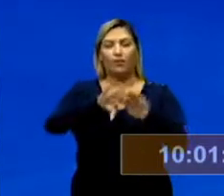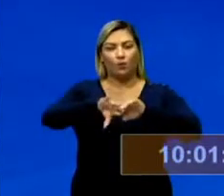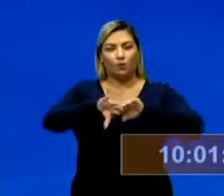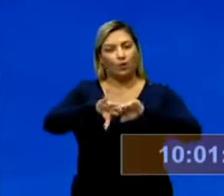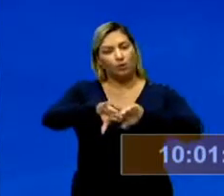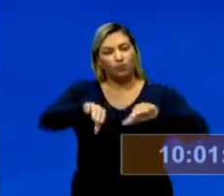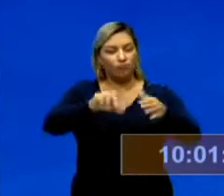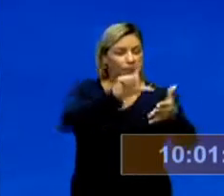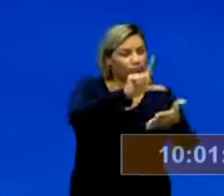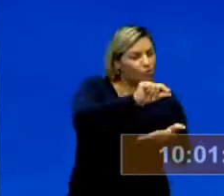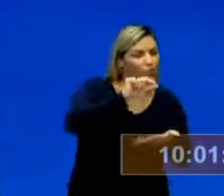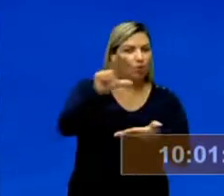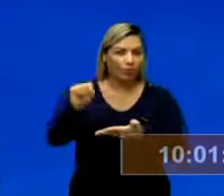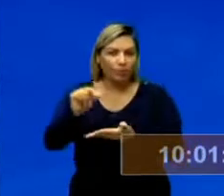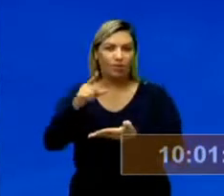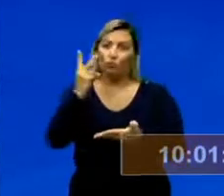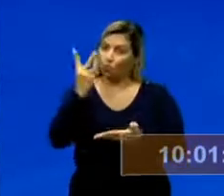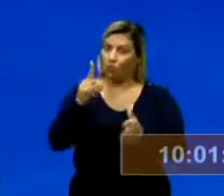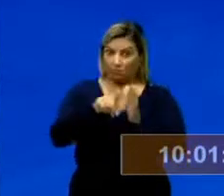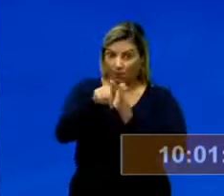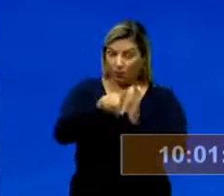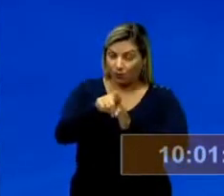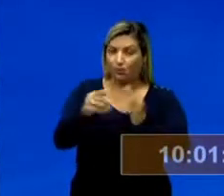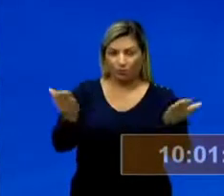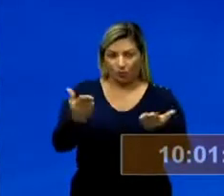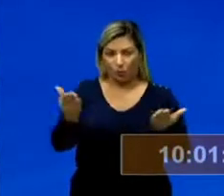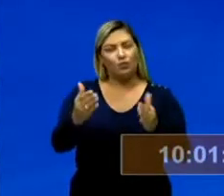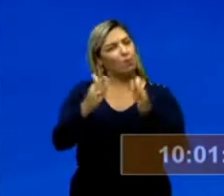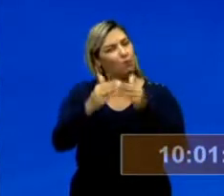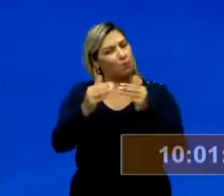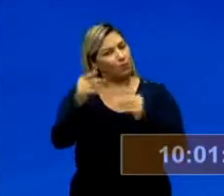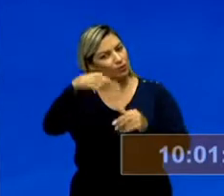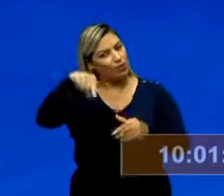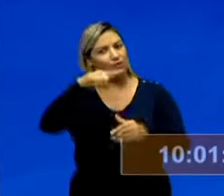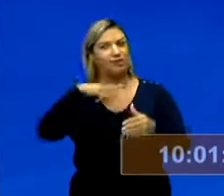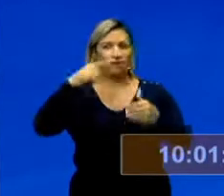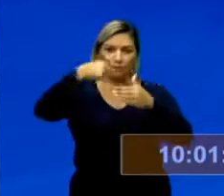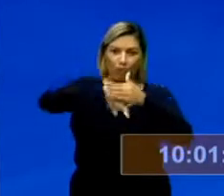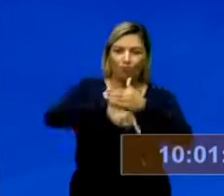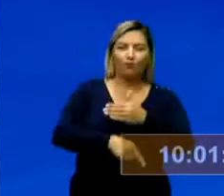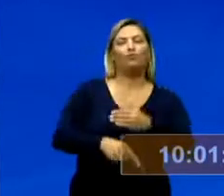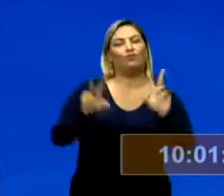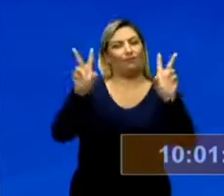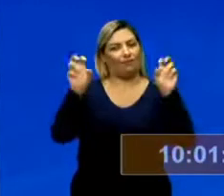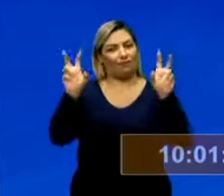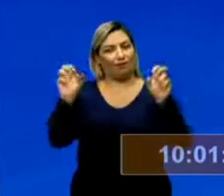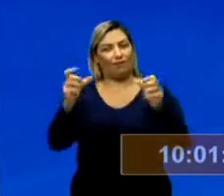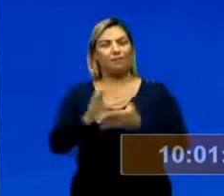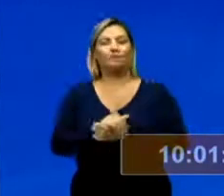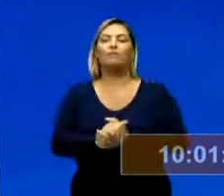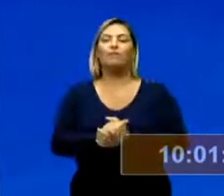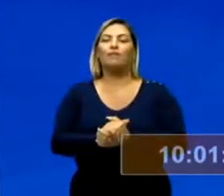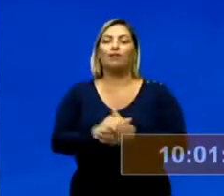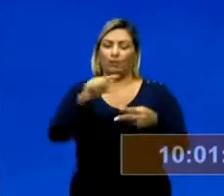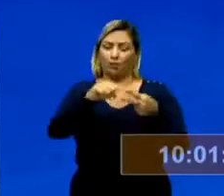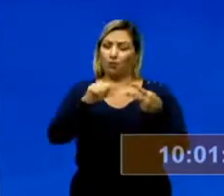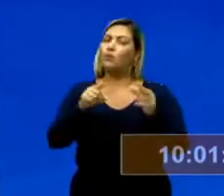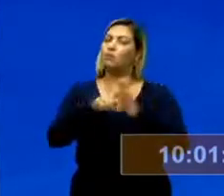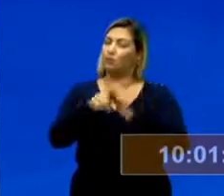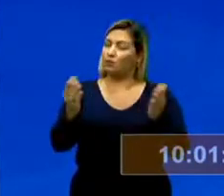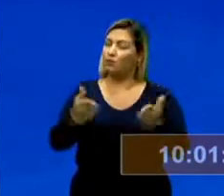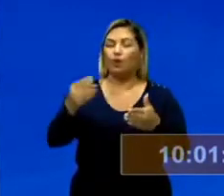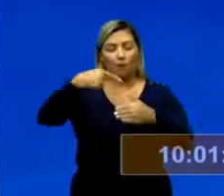hoje. Então, assim, eu peço a você, estudante da terceira série, que aprofunde nesse tema, é que está em casa,